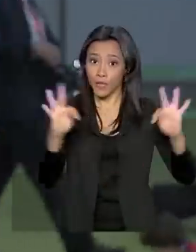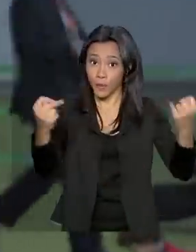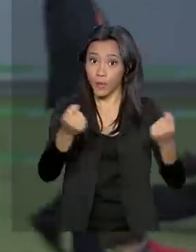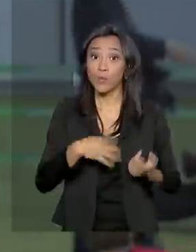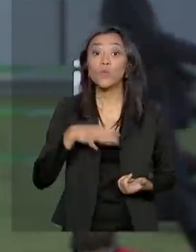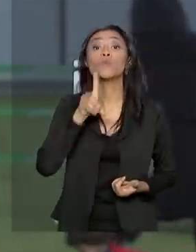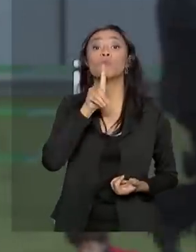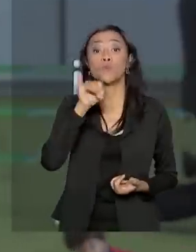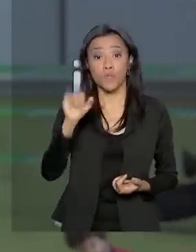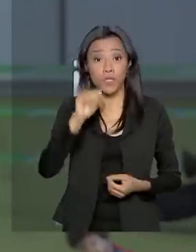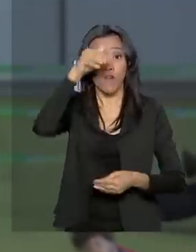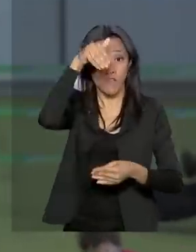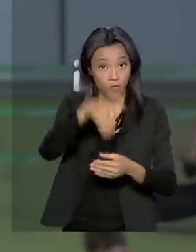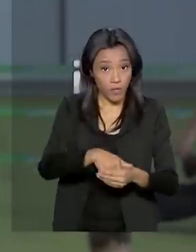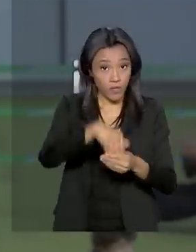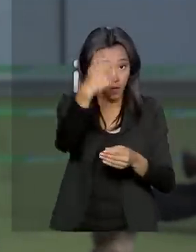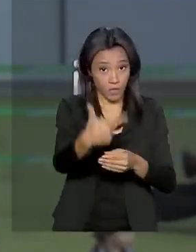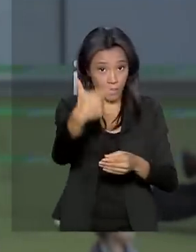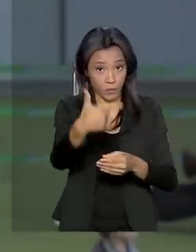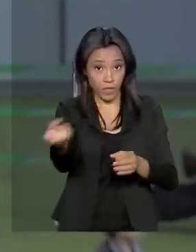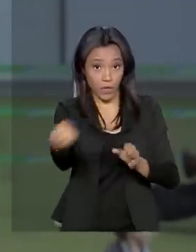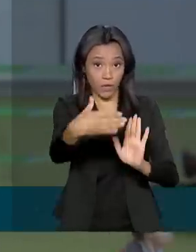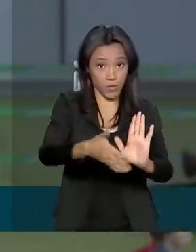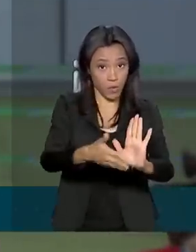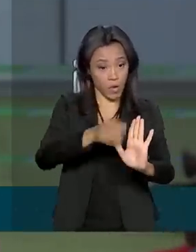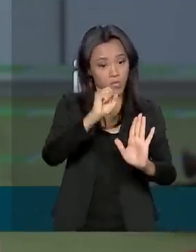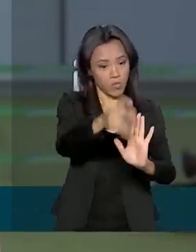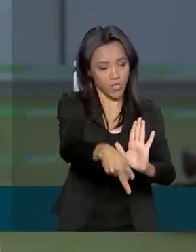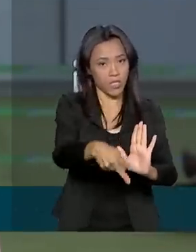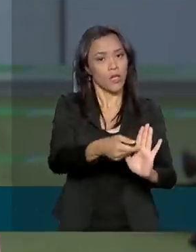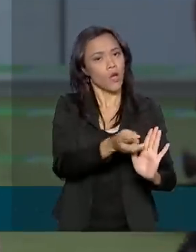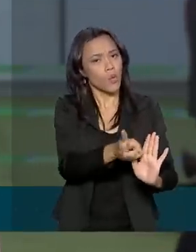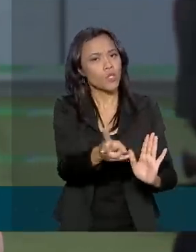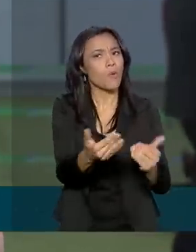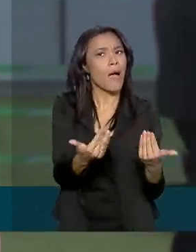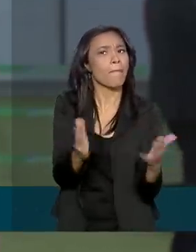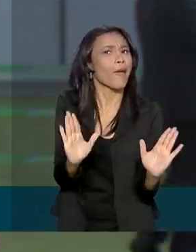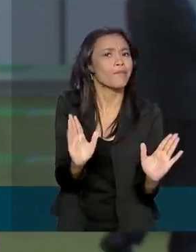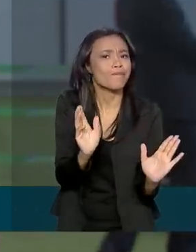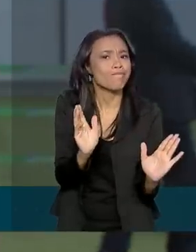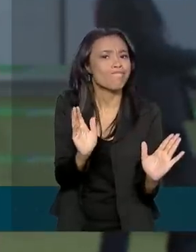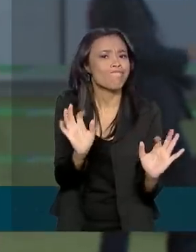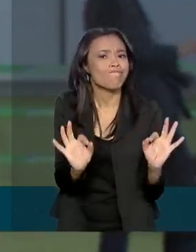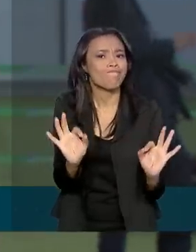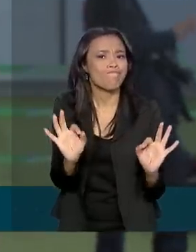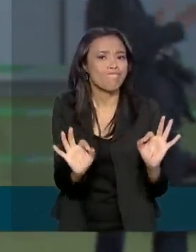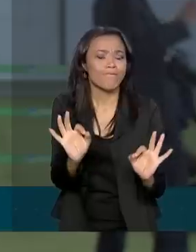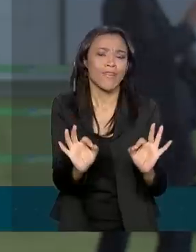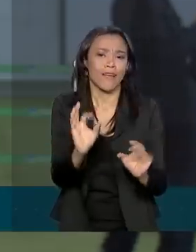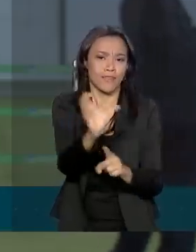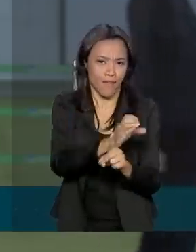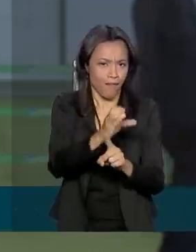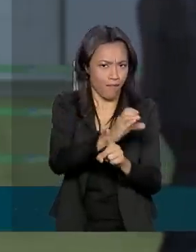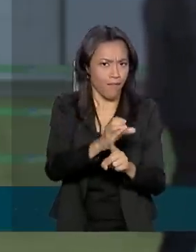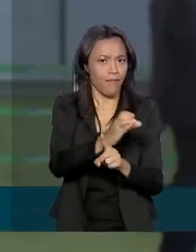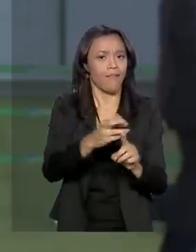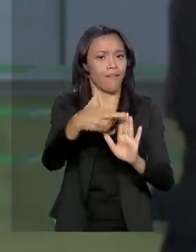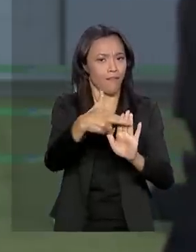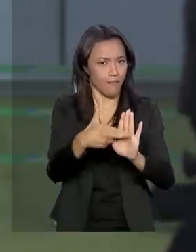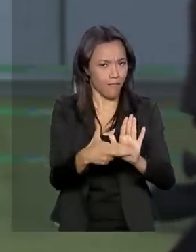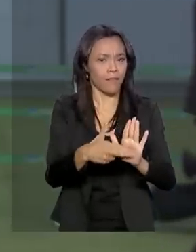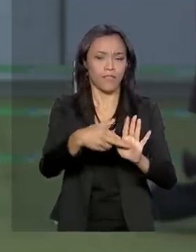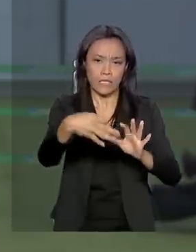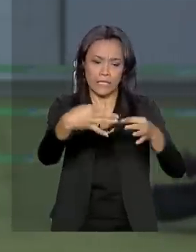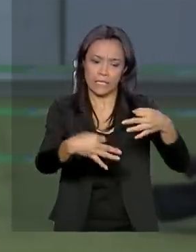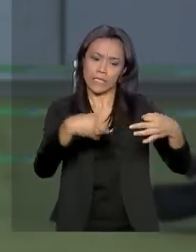data para a votação em segundo turno da nova Previdência continua em aberto. As regras legislativas exigem um intervalo